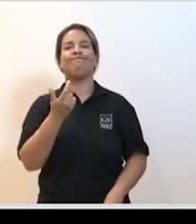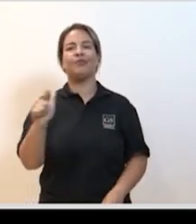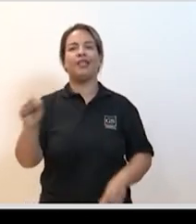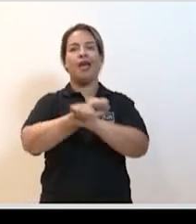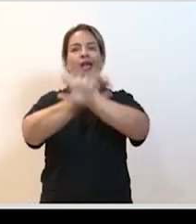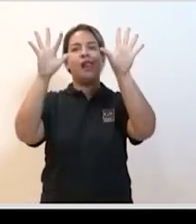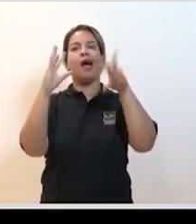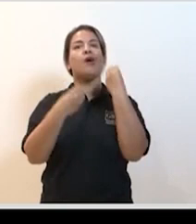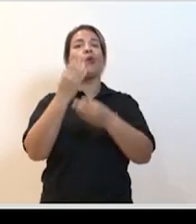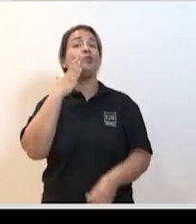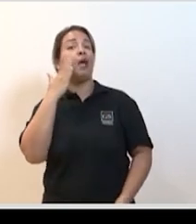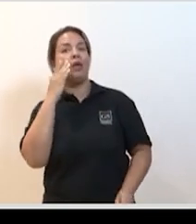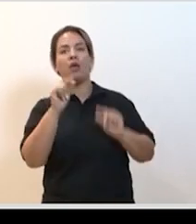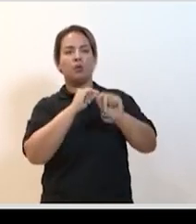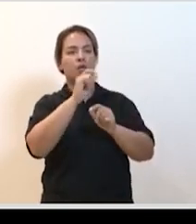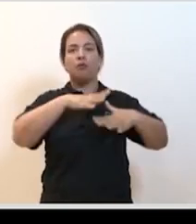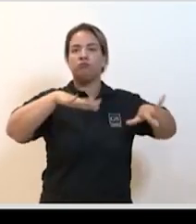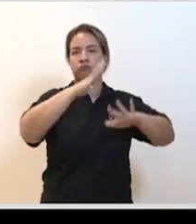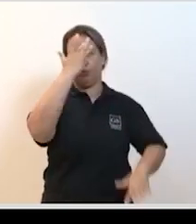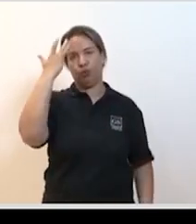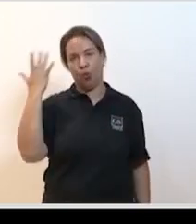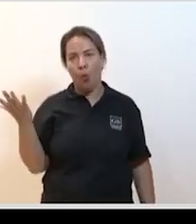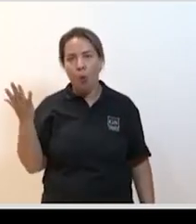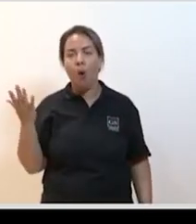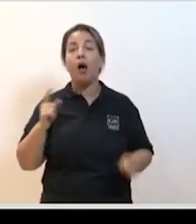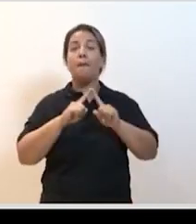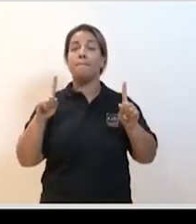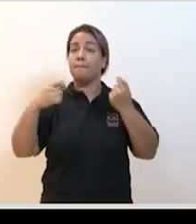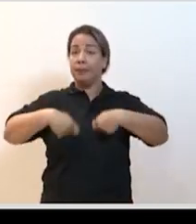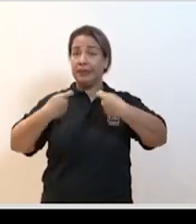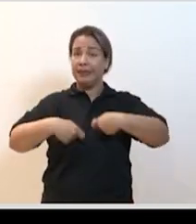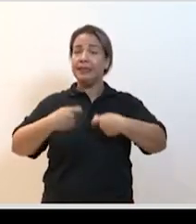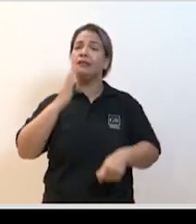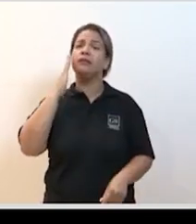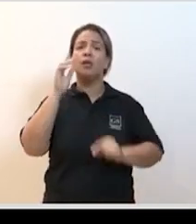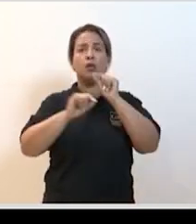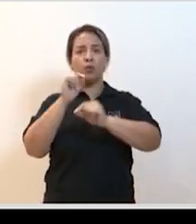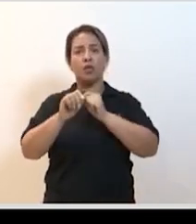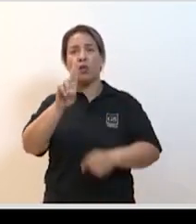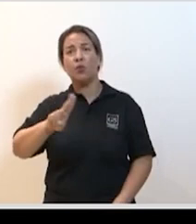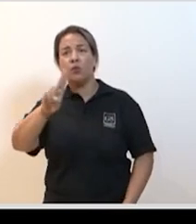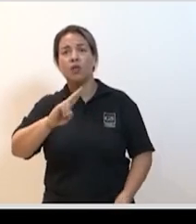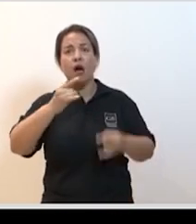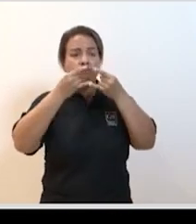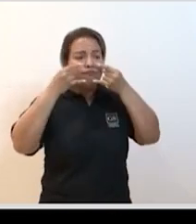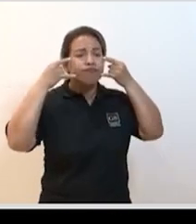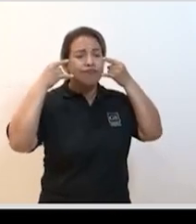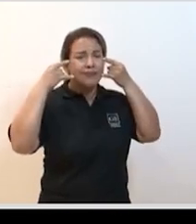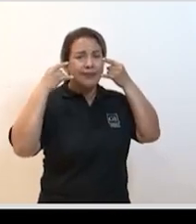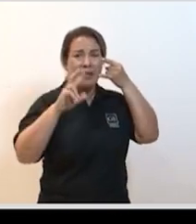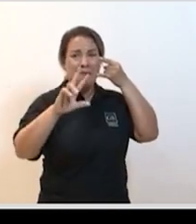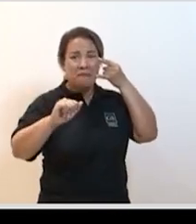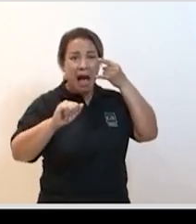clareza sobre o impacto disso na população em geral mas o que é claro as pessoas precisam saber que o uso de máscara não vai